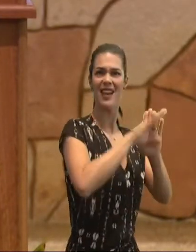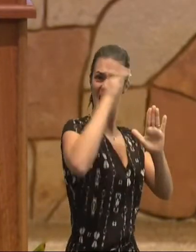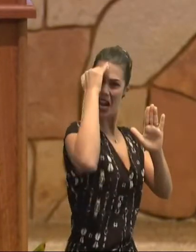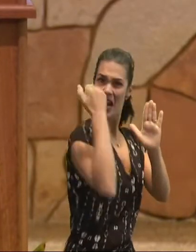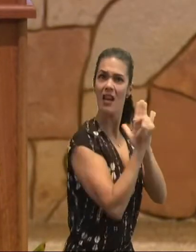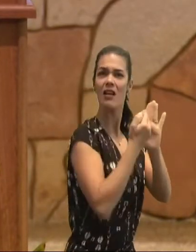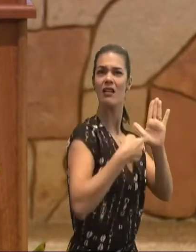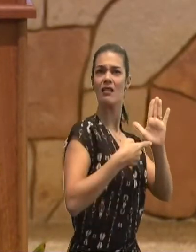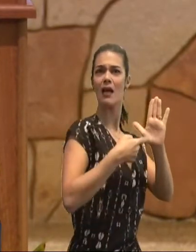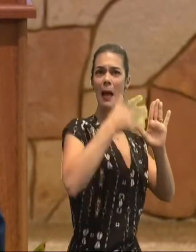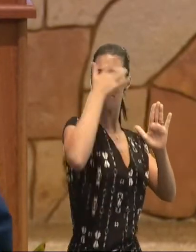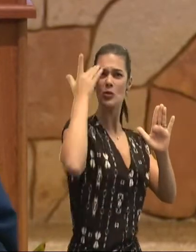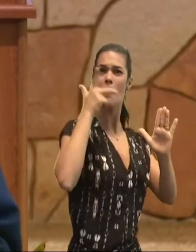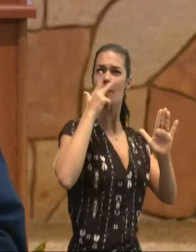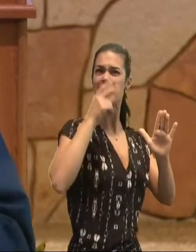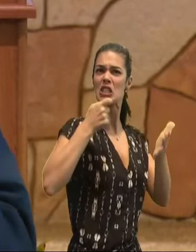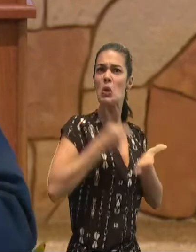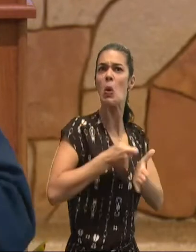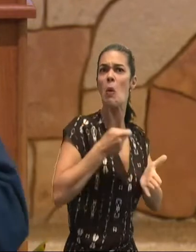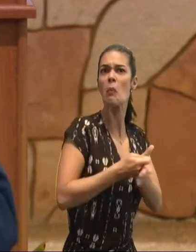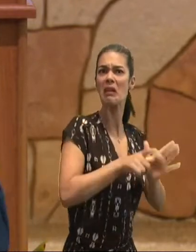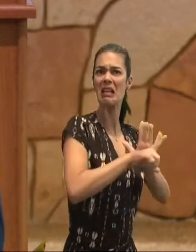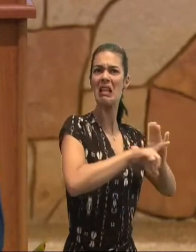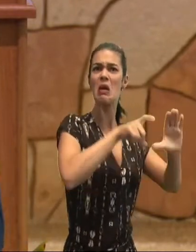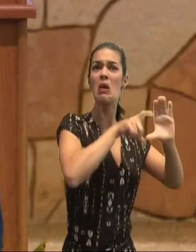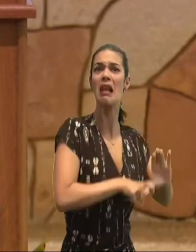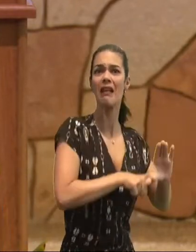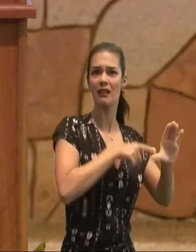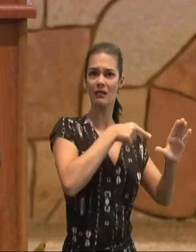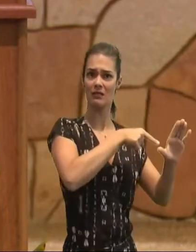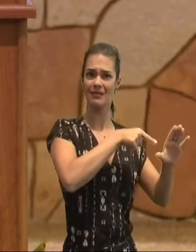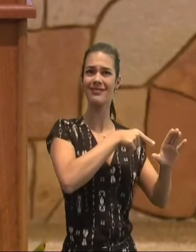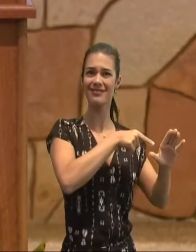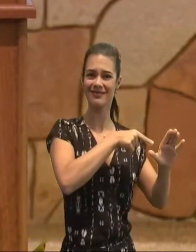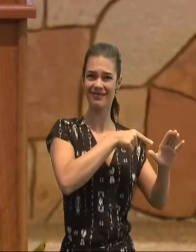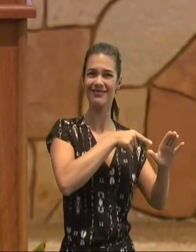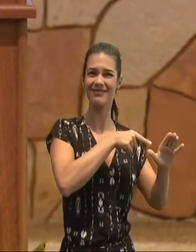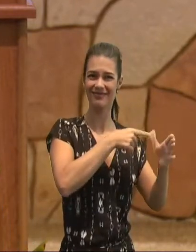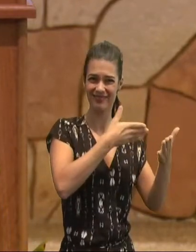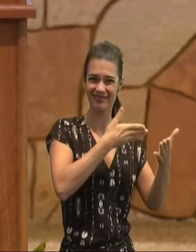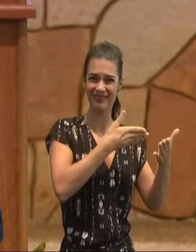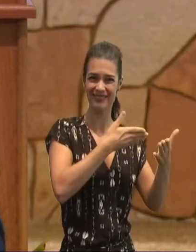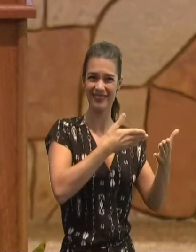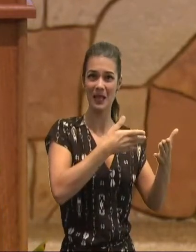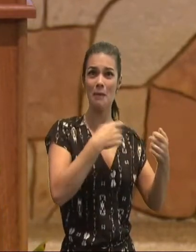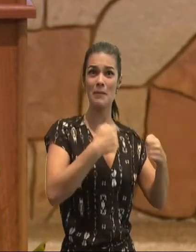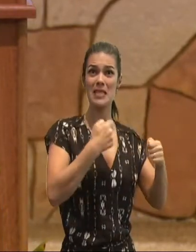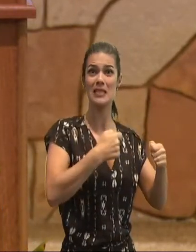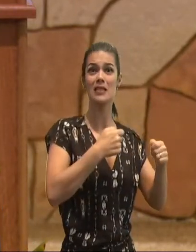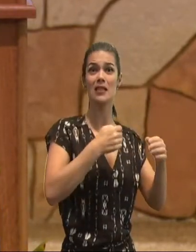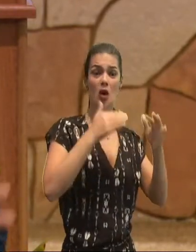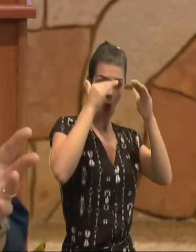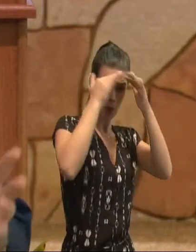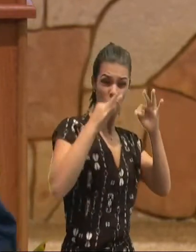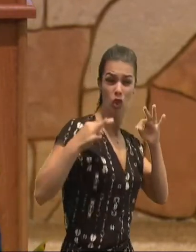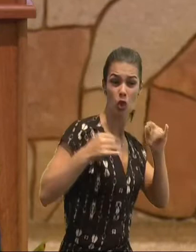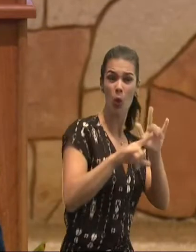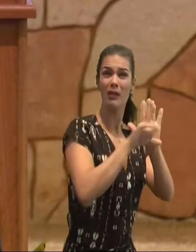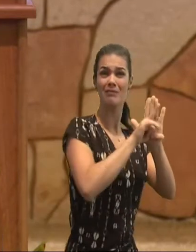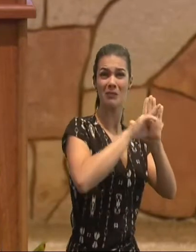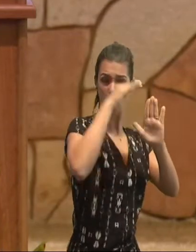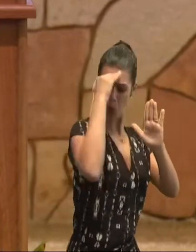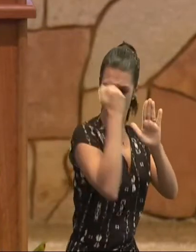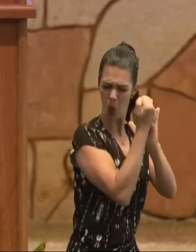estavam, obrigados, eram, devedores, porque, teriam, que cumprir, toda a lei, mais